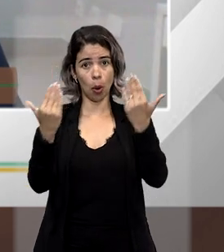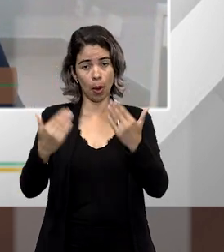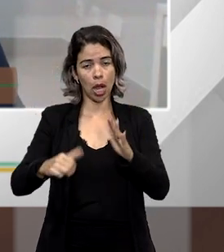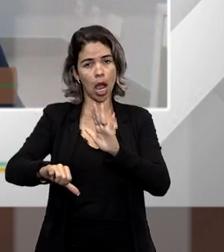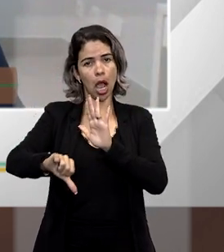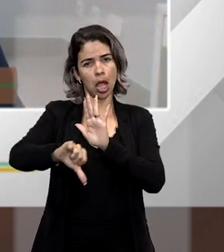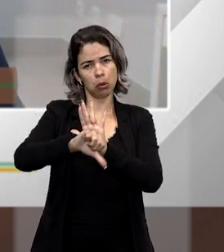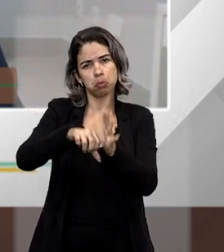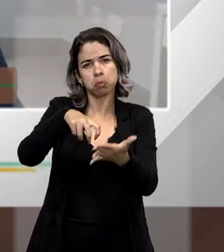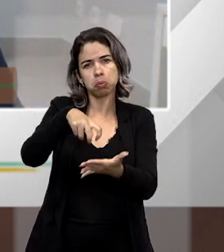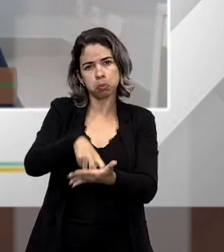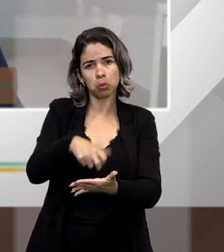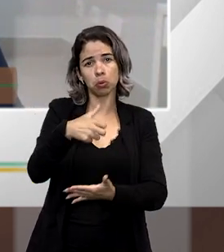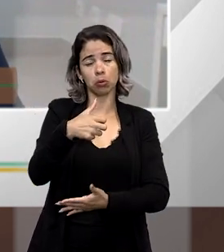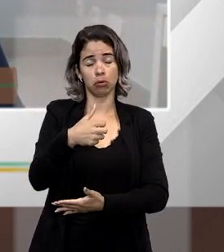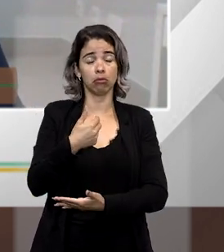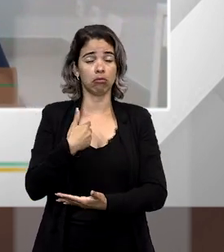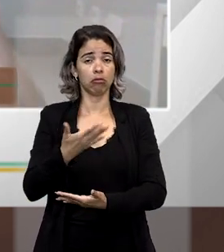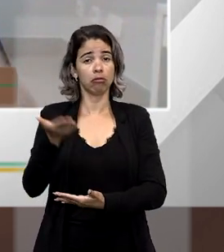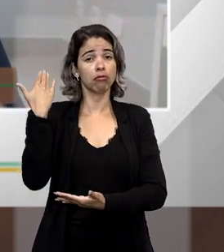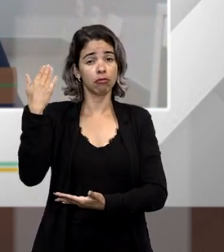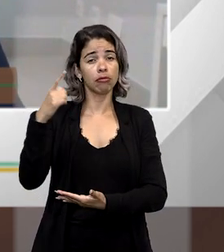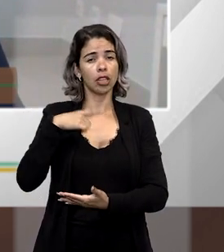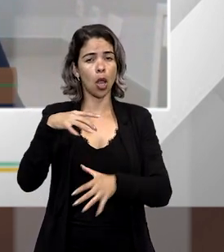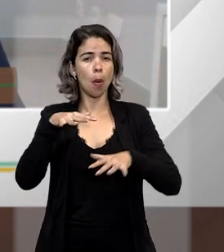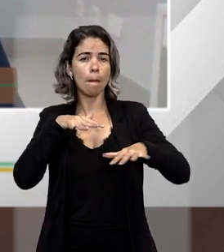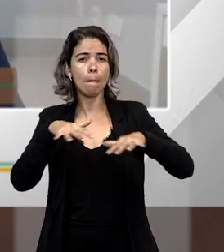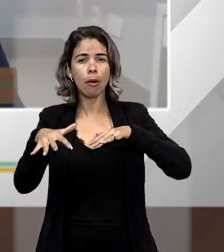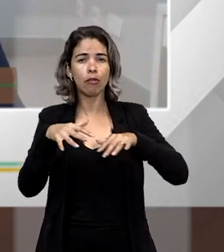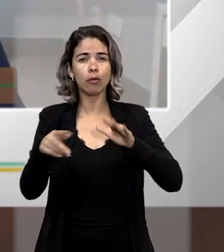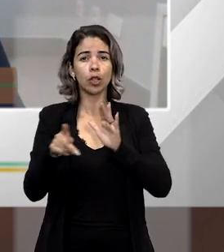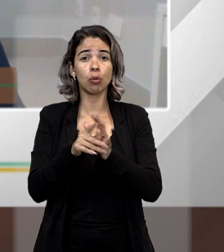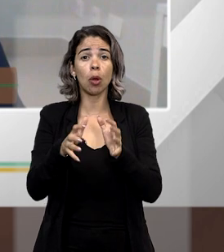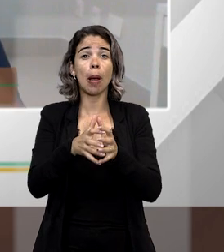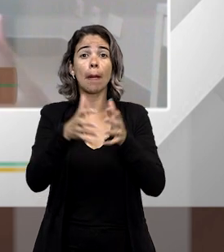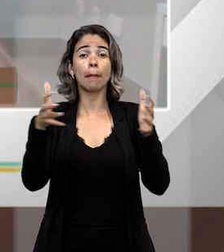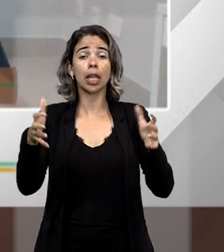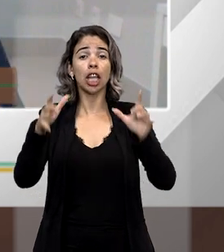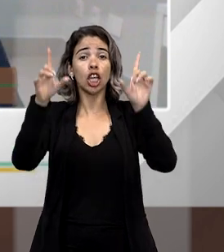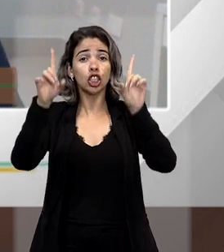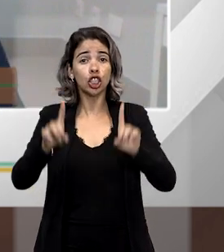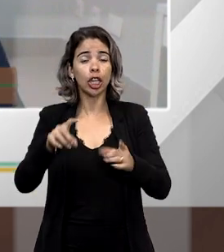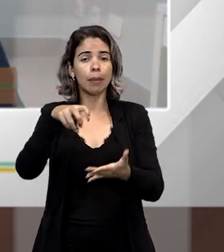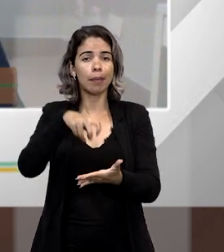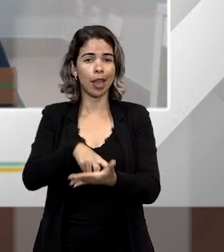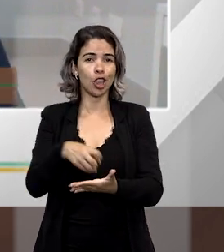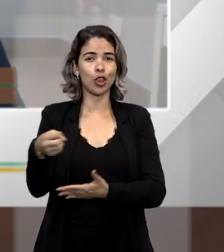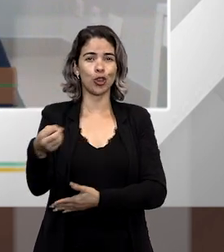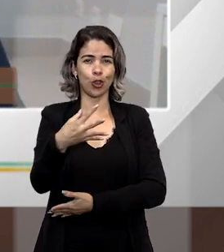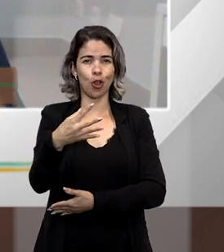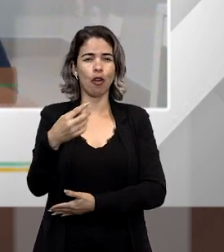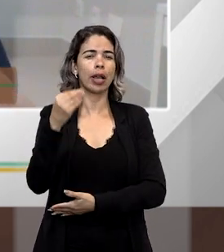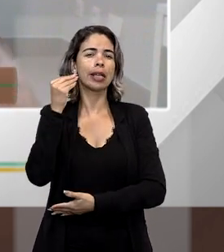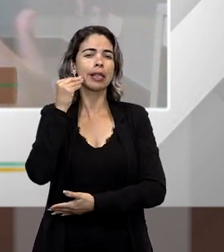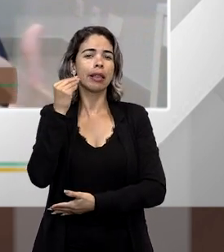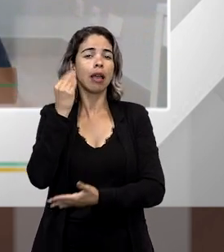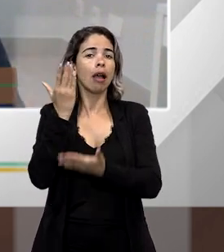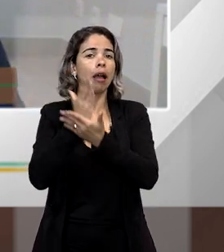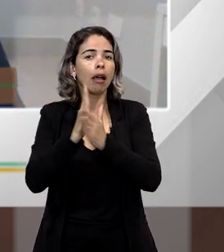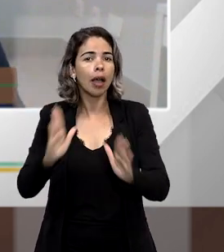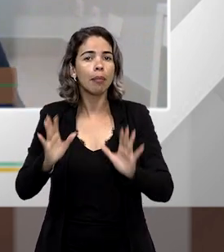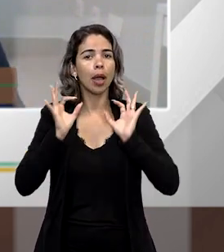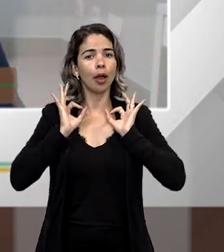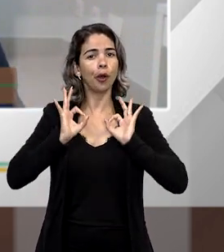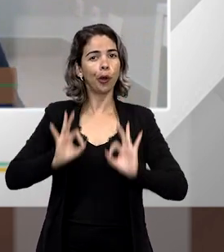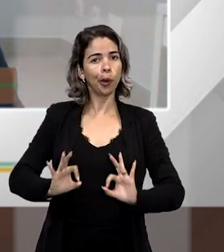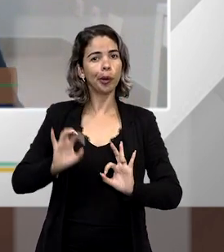penas da Lei 7.170, também típico do movimento de expansão do direito penal moderno, para tentar inibir